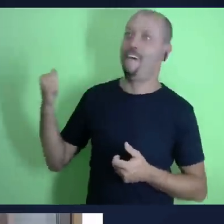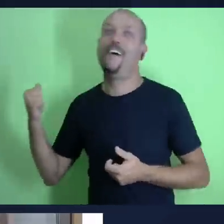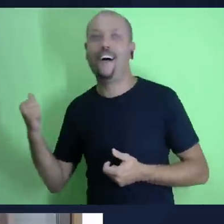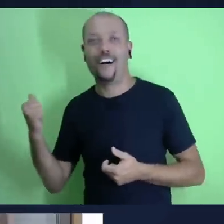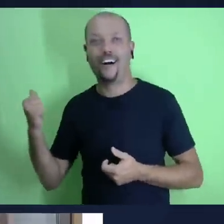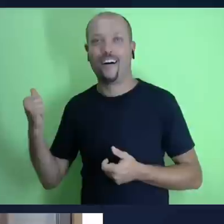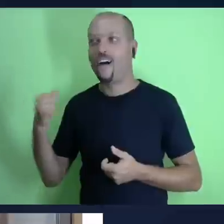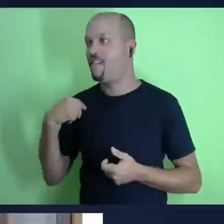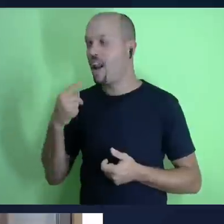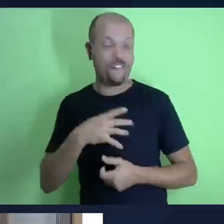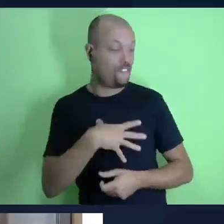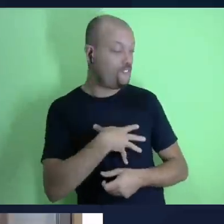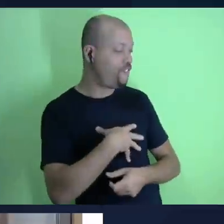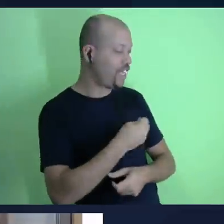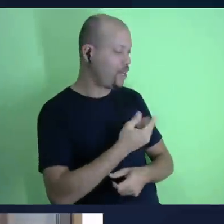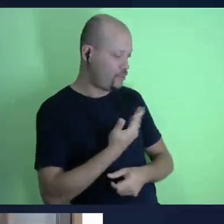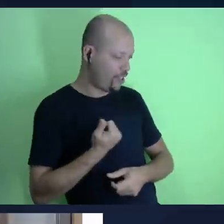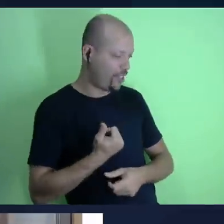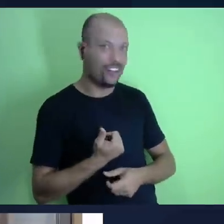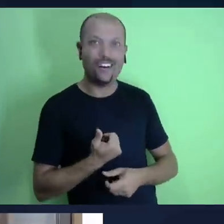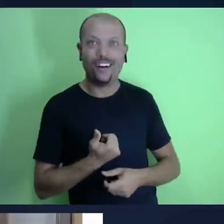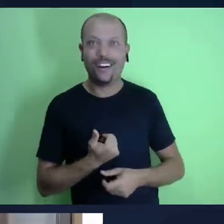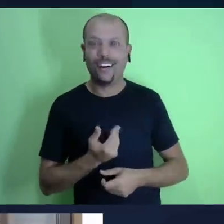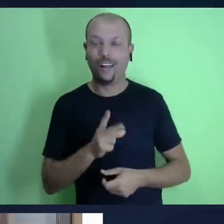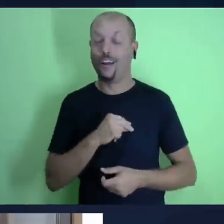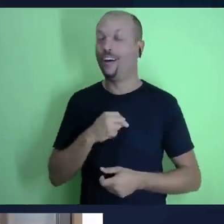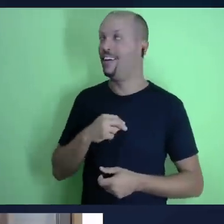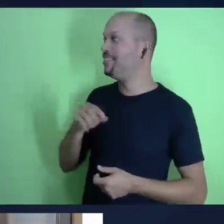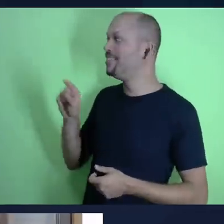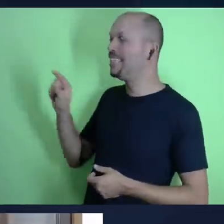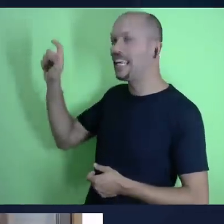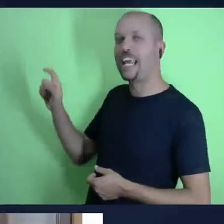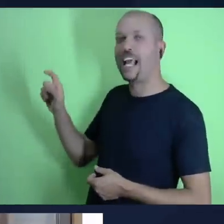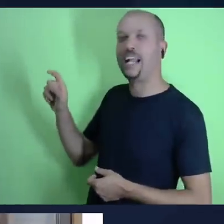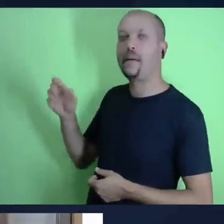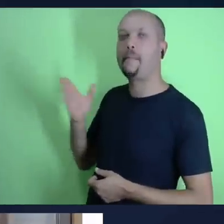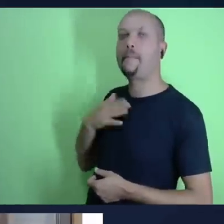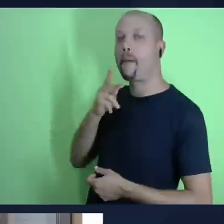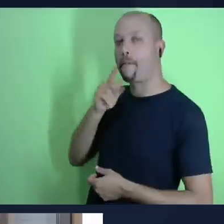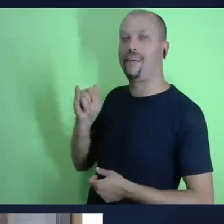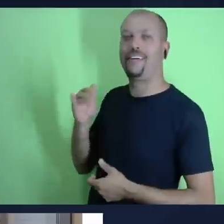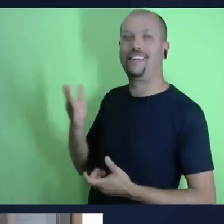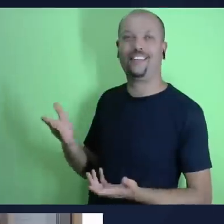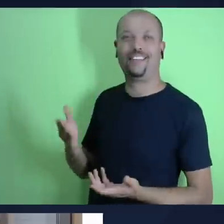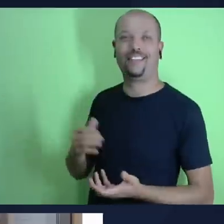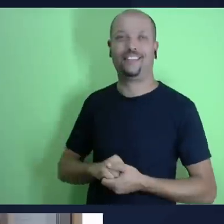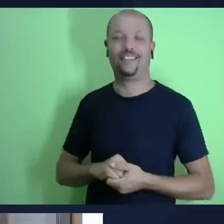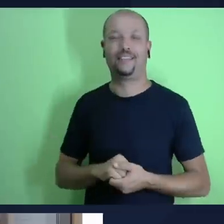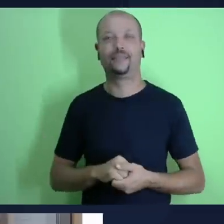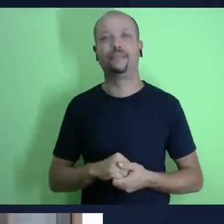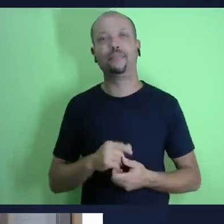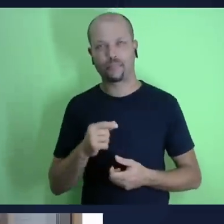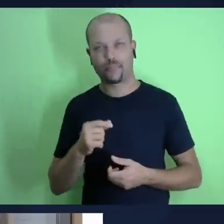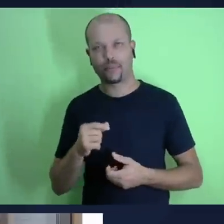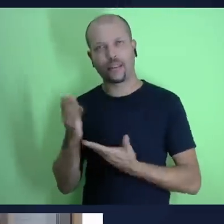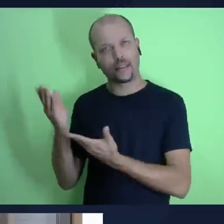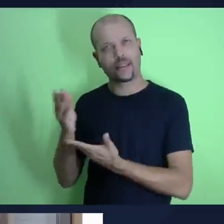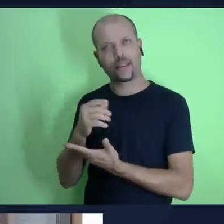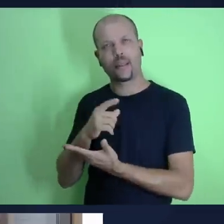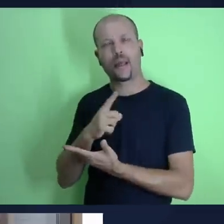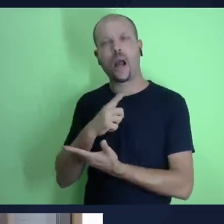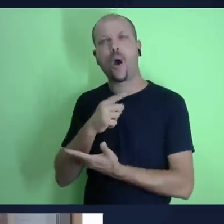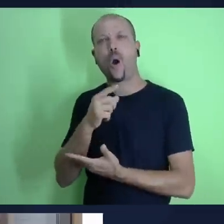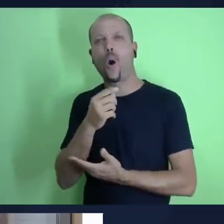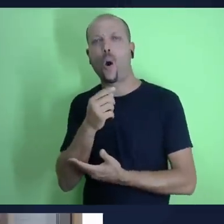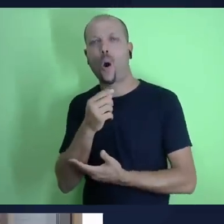pai muito querido muito amado uma mãe também é e quando eu penso